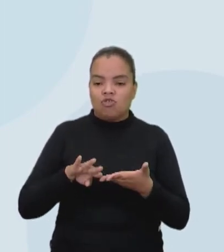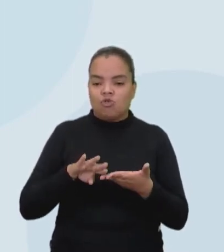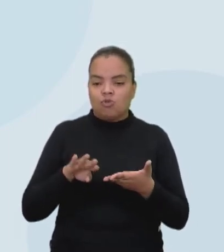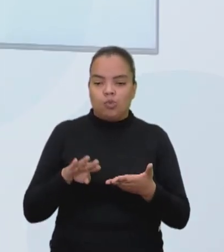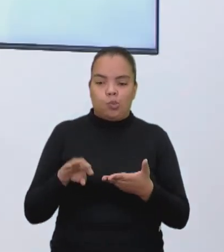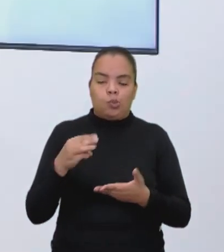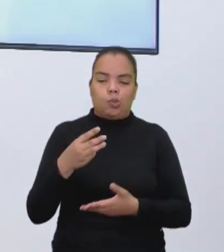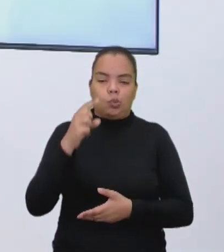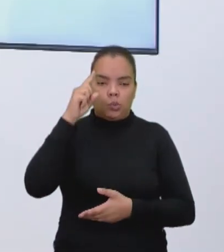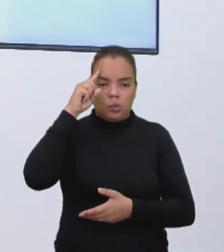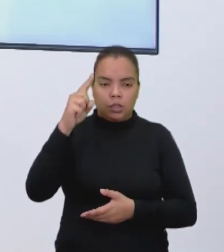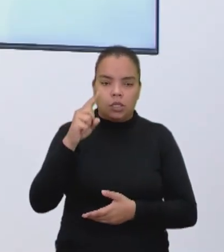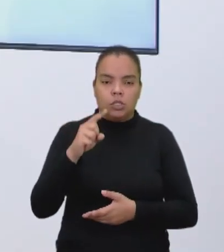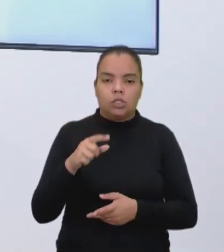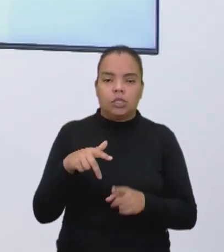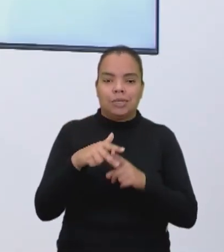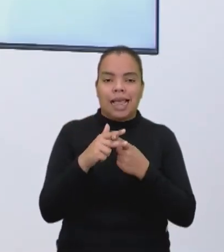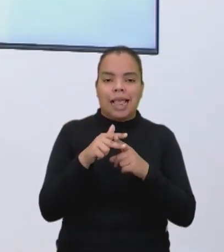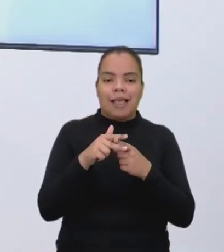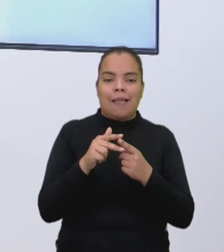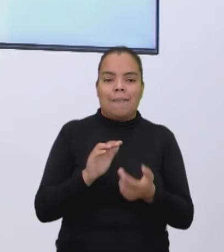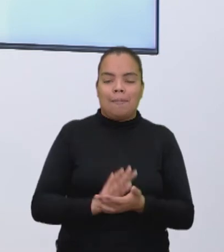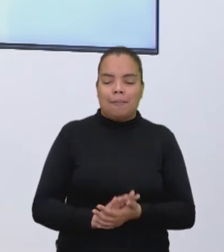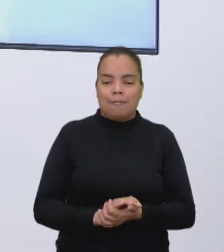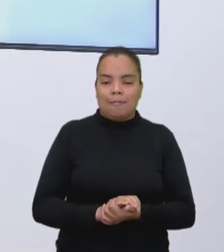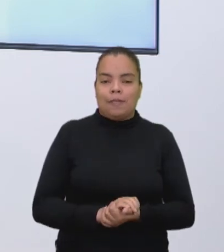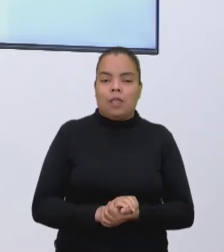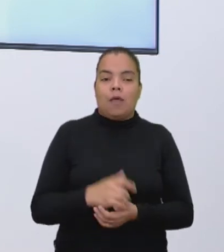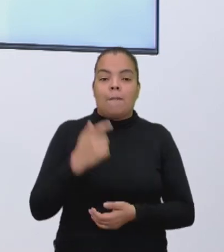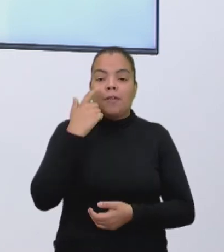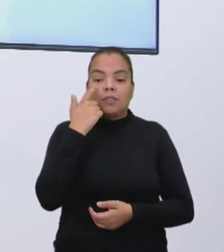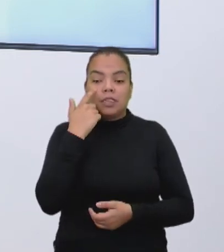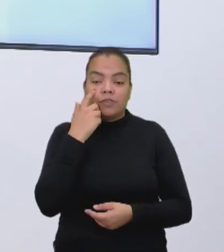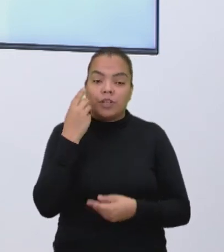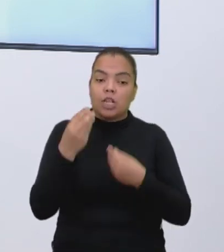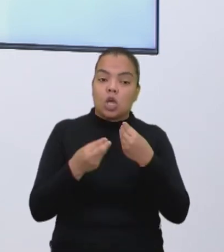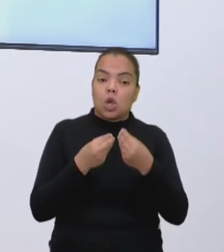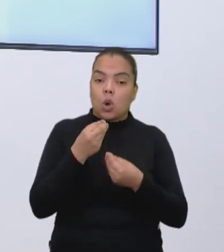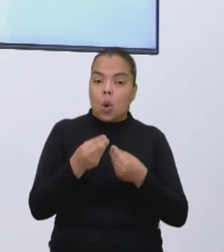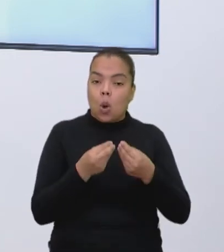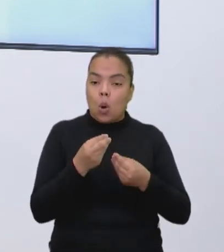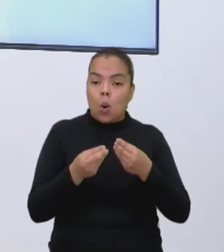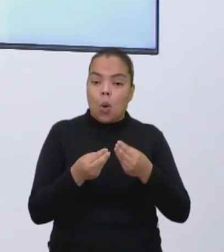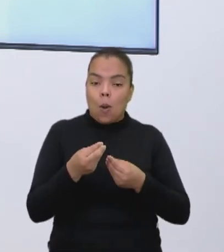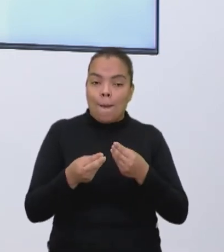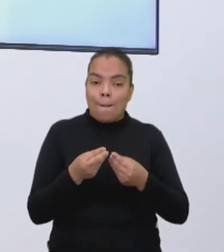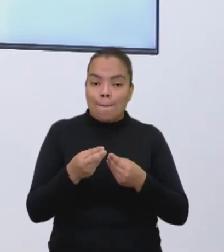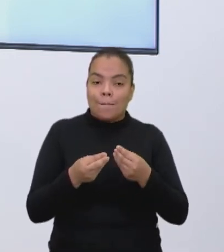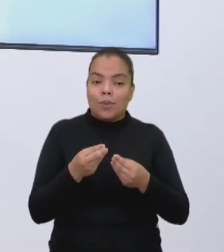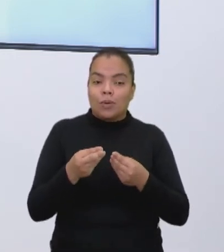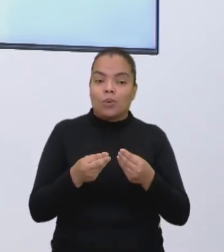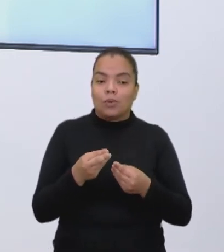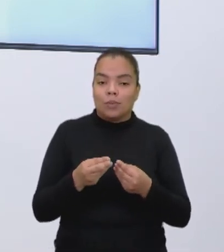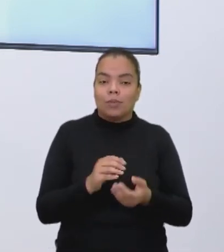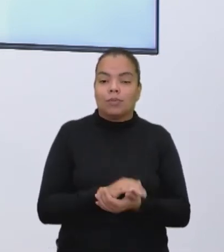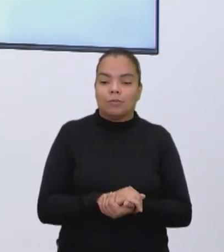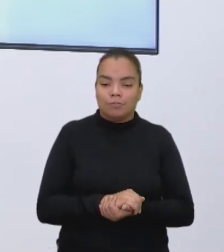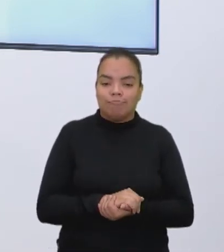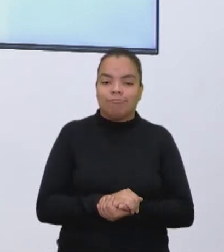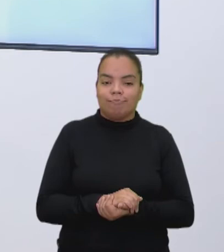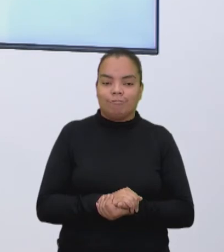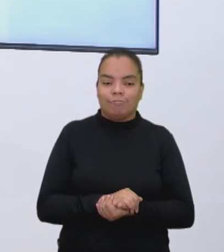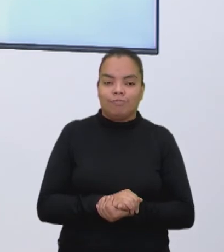acontecem. E ficou 3 dias parada, pra vocês verem aí como a receita e o humano aí interferem, né?